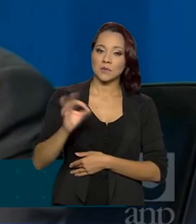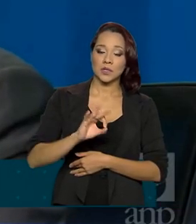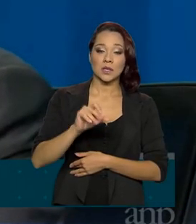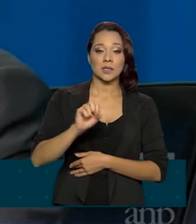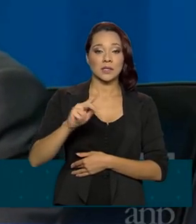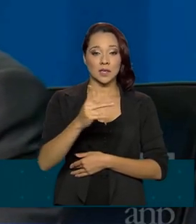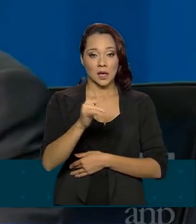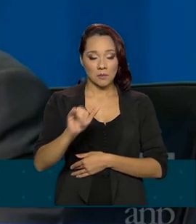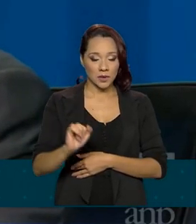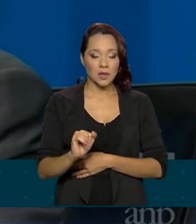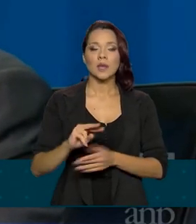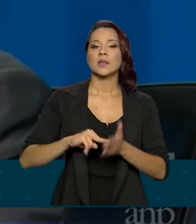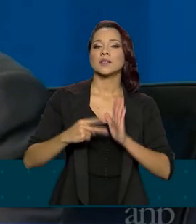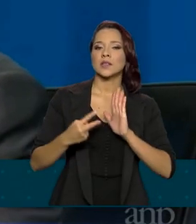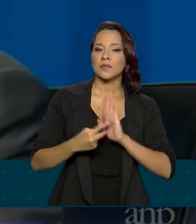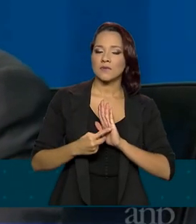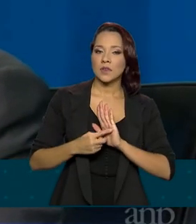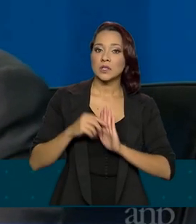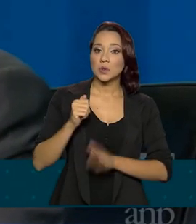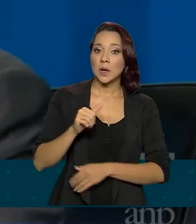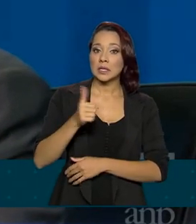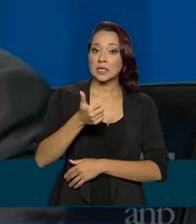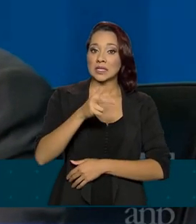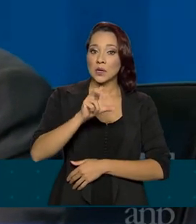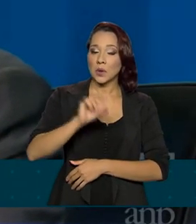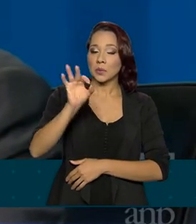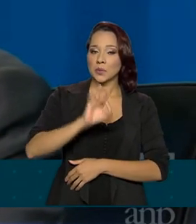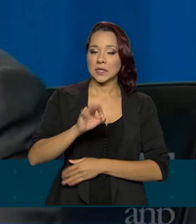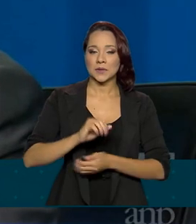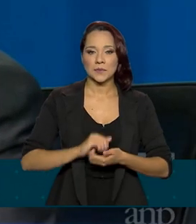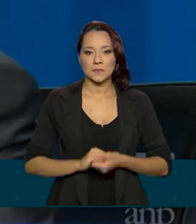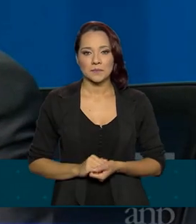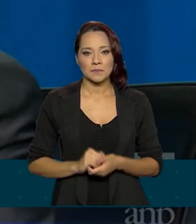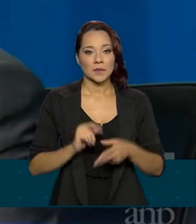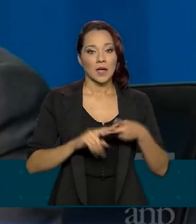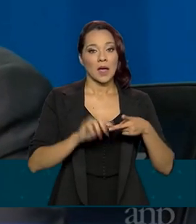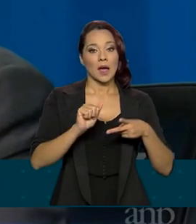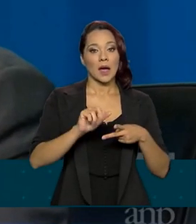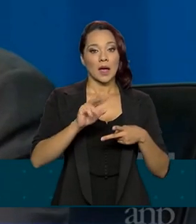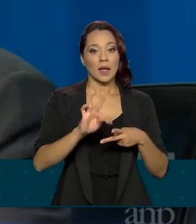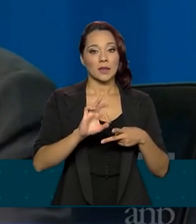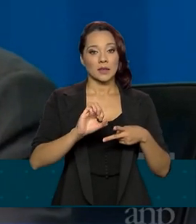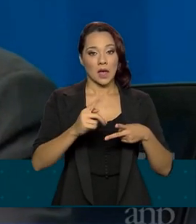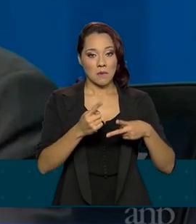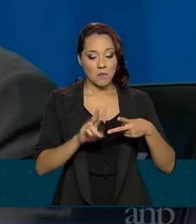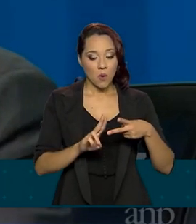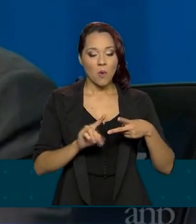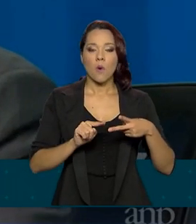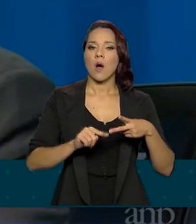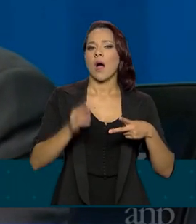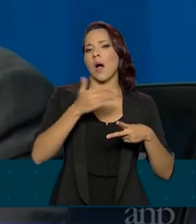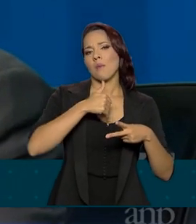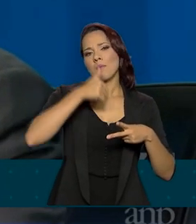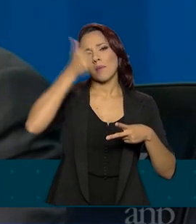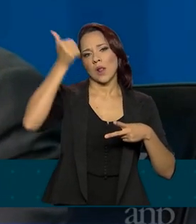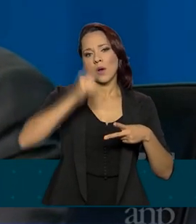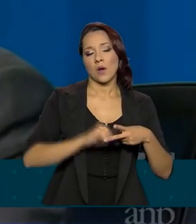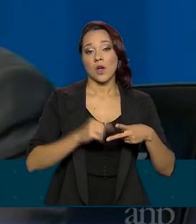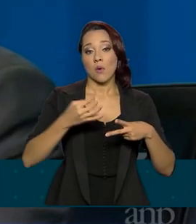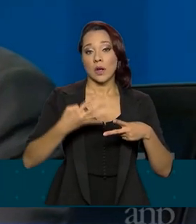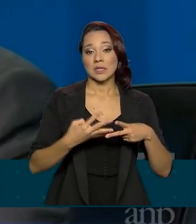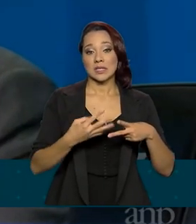Sépia, o que significa um ágio de quase 150%. E no caso de Atapu, o ágio foi ainda maior de